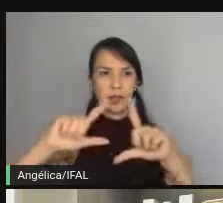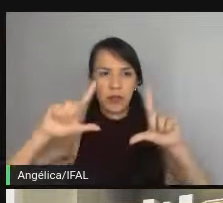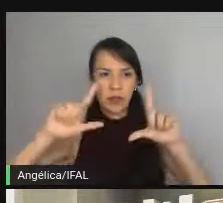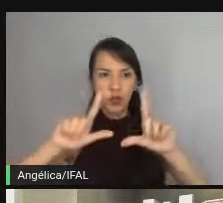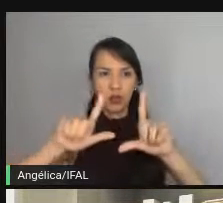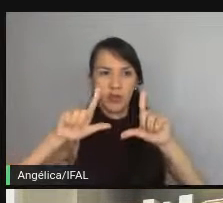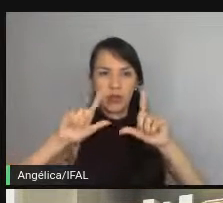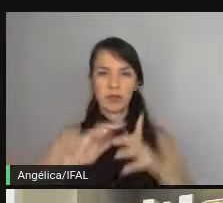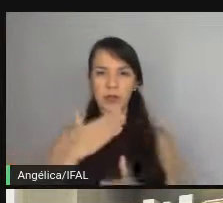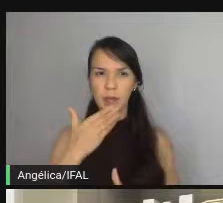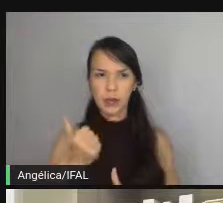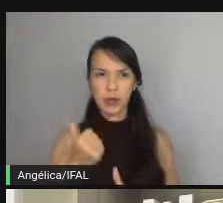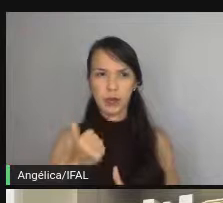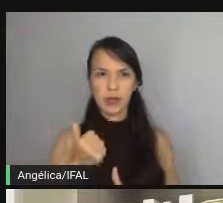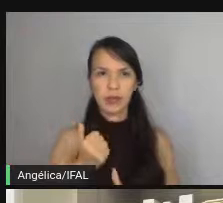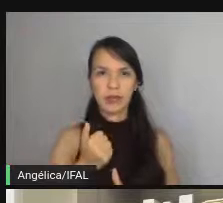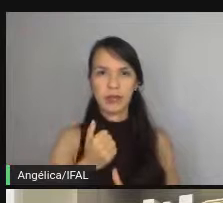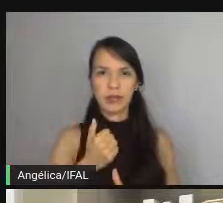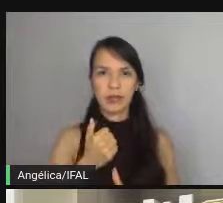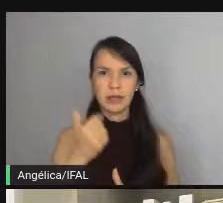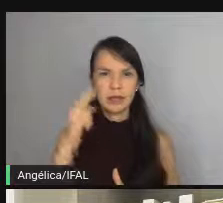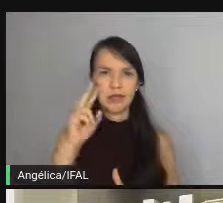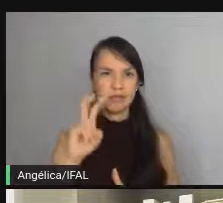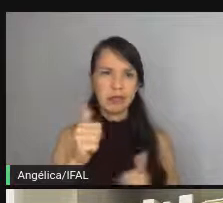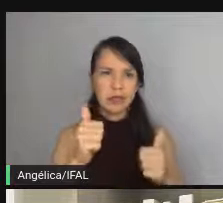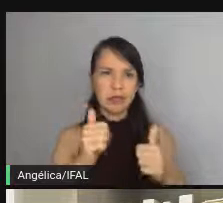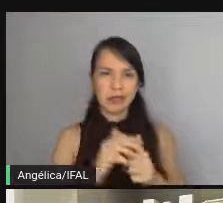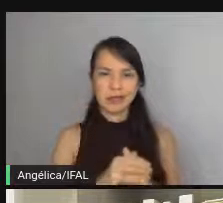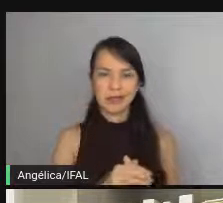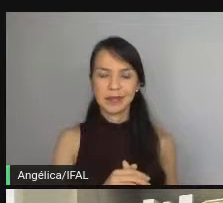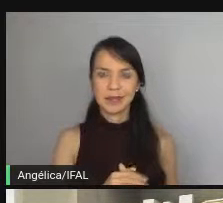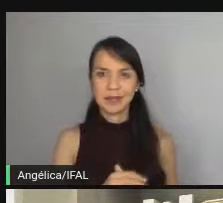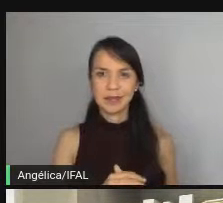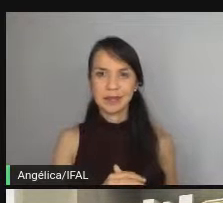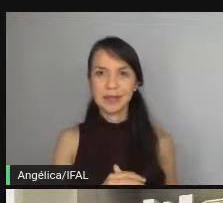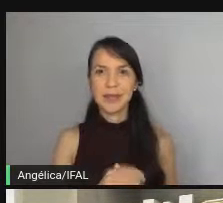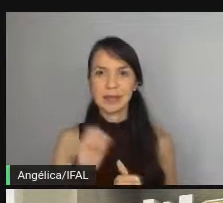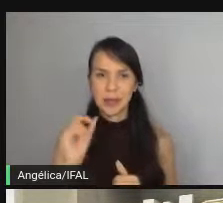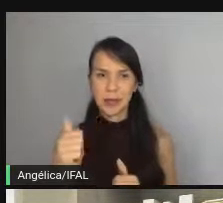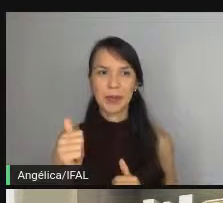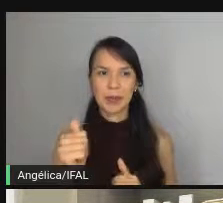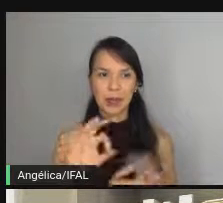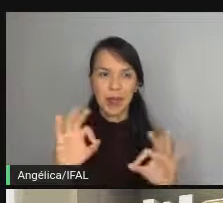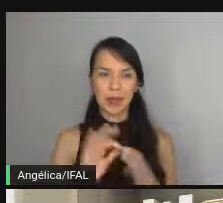deu certo acho que acho que tá ok aí tá massa